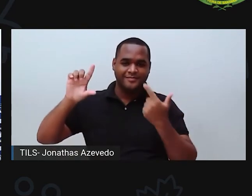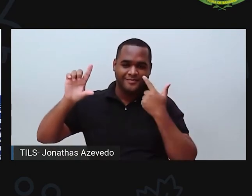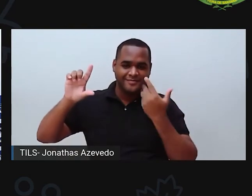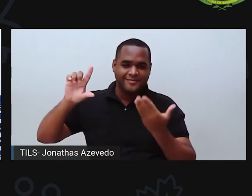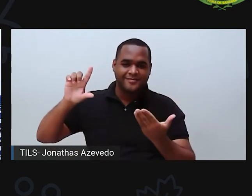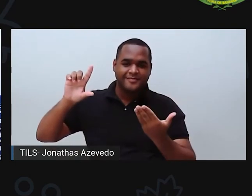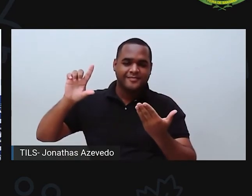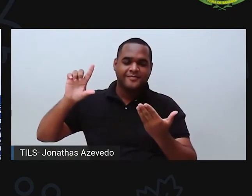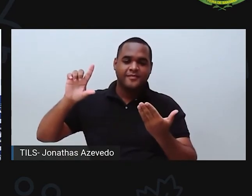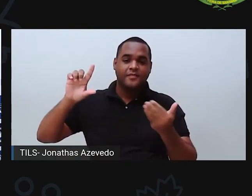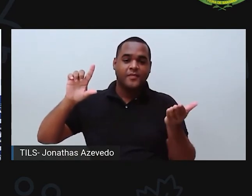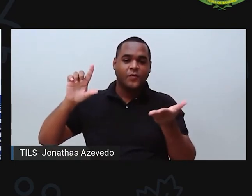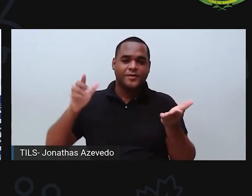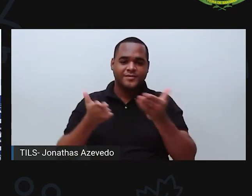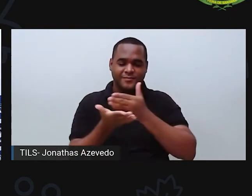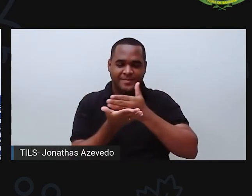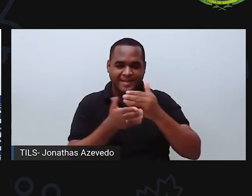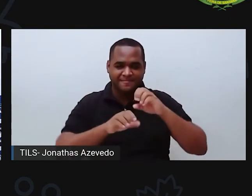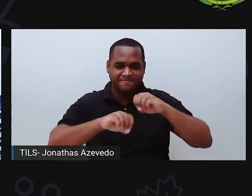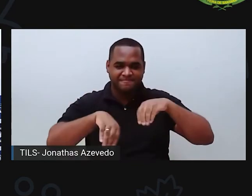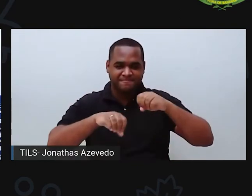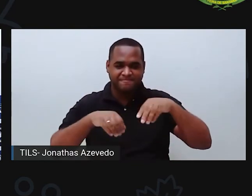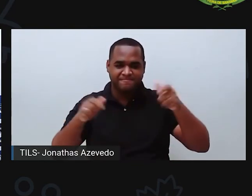vocês, para a gente começar a nossa aula.